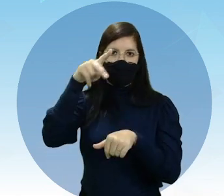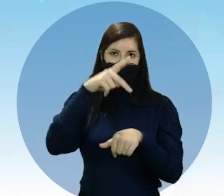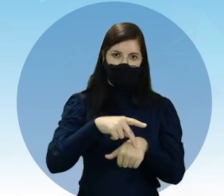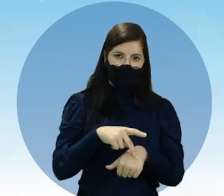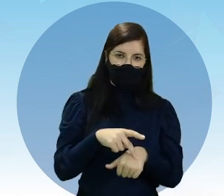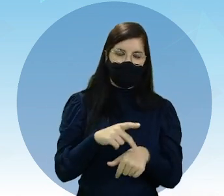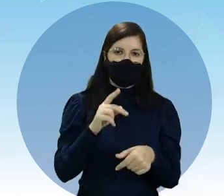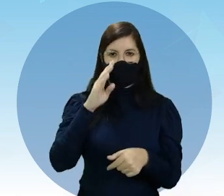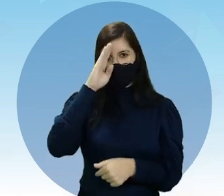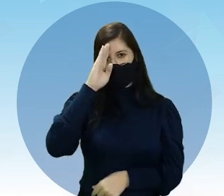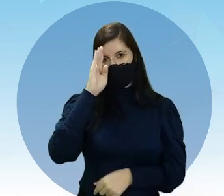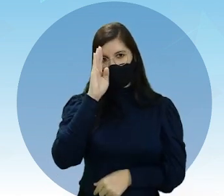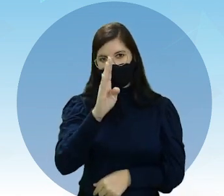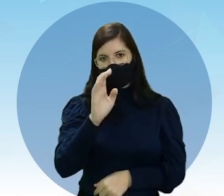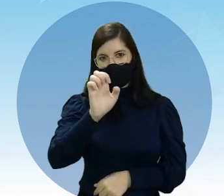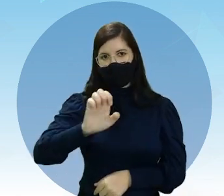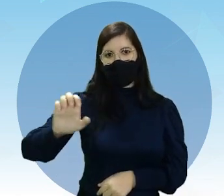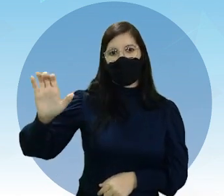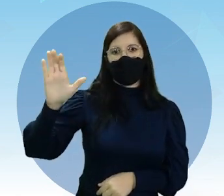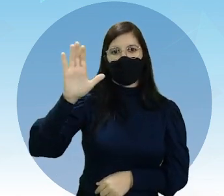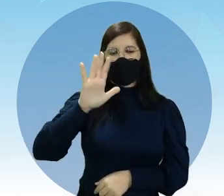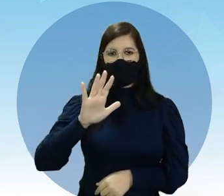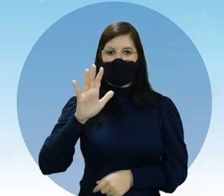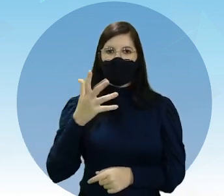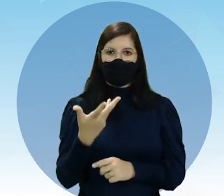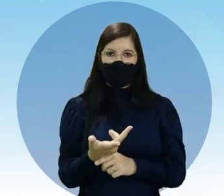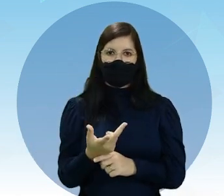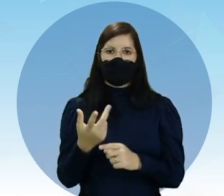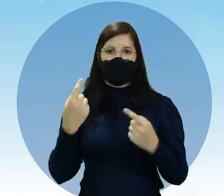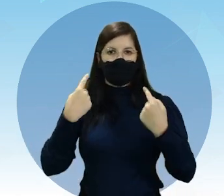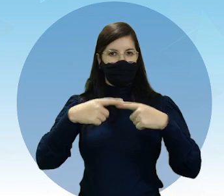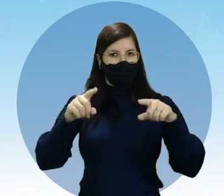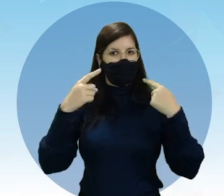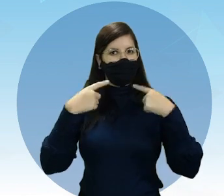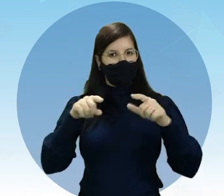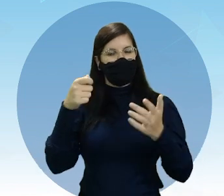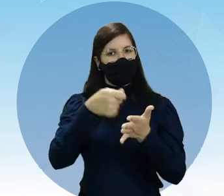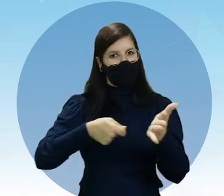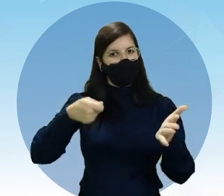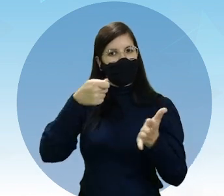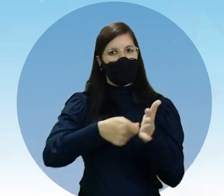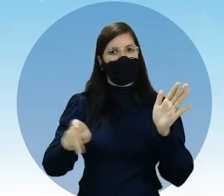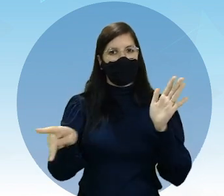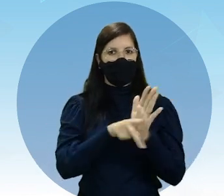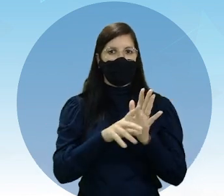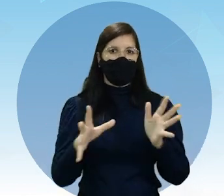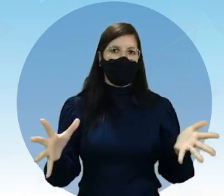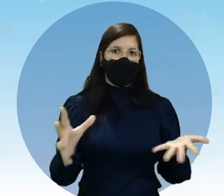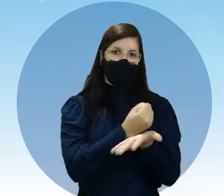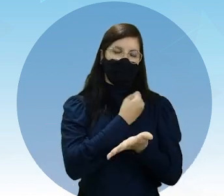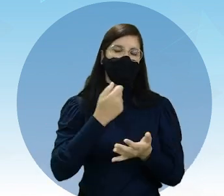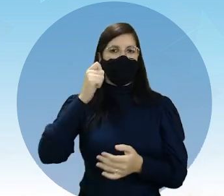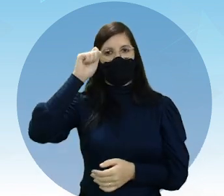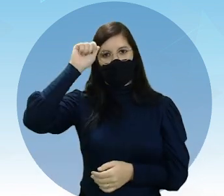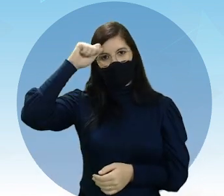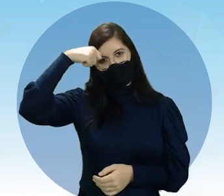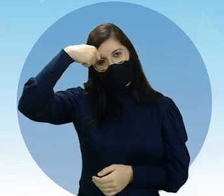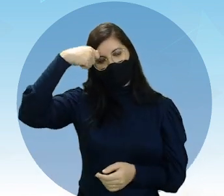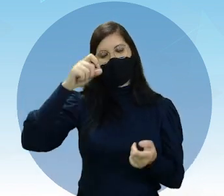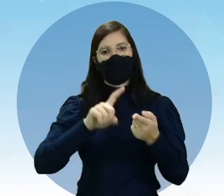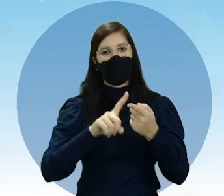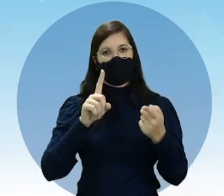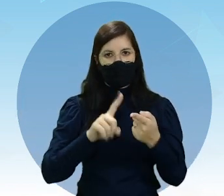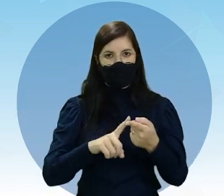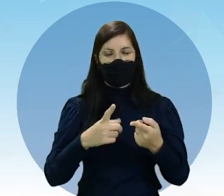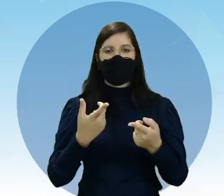especialmente os europeus, reivindicaram parte do território africano, assim como também